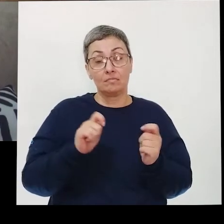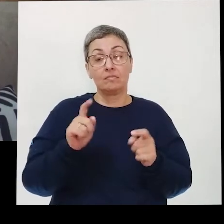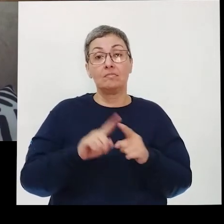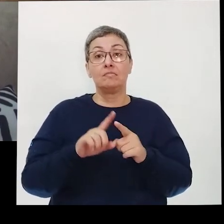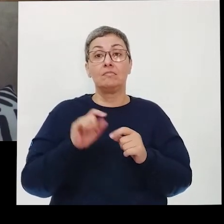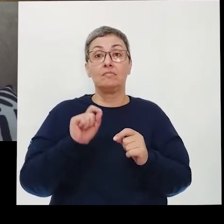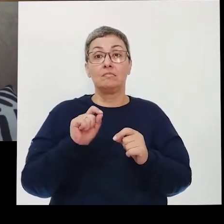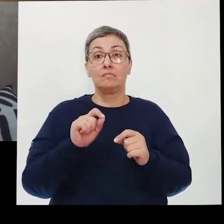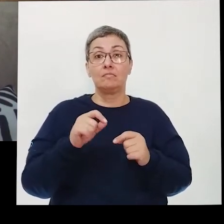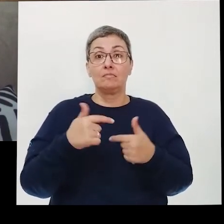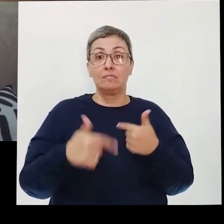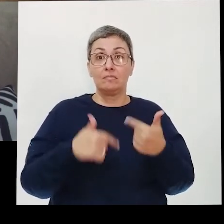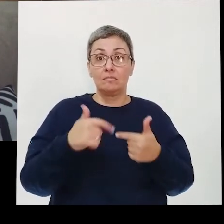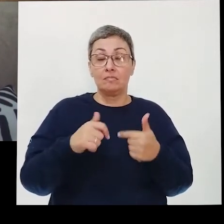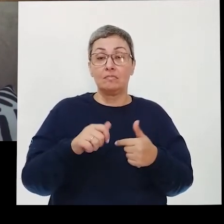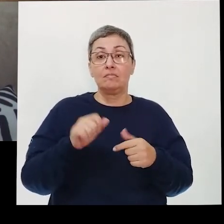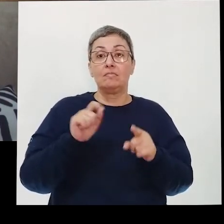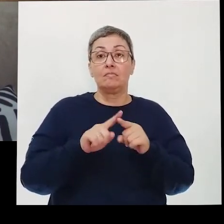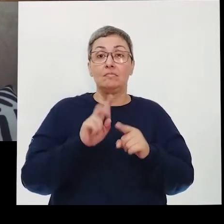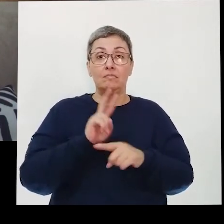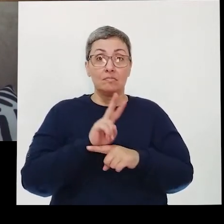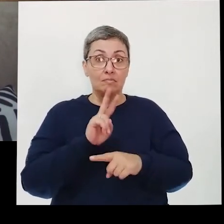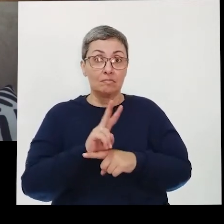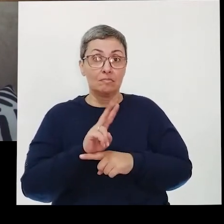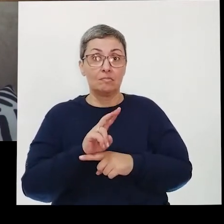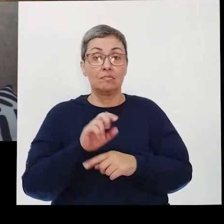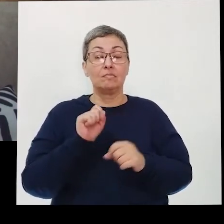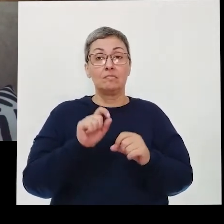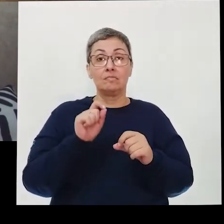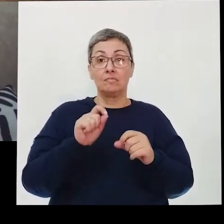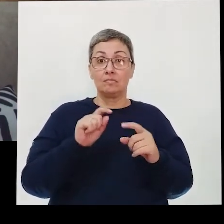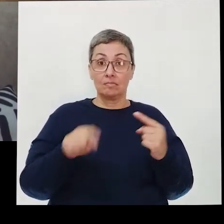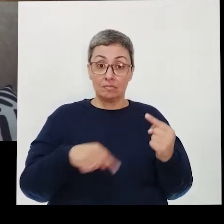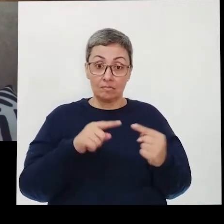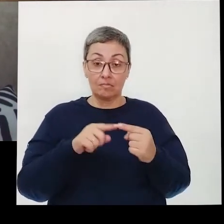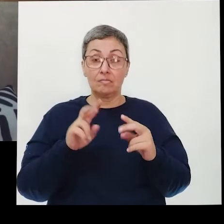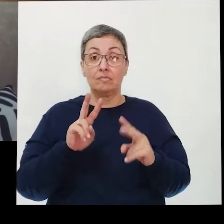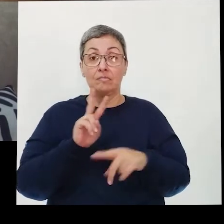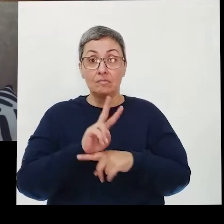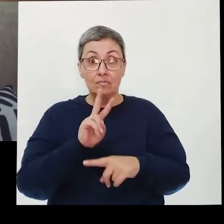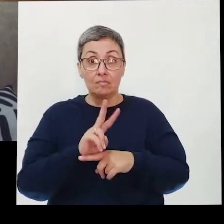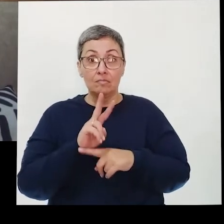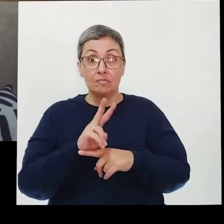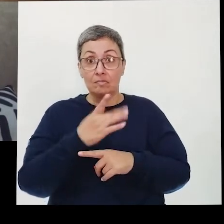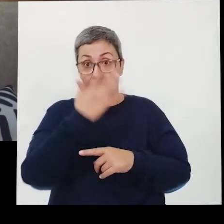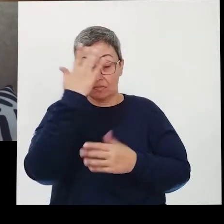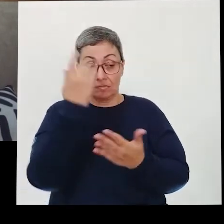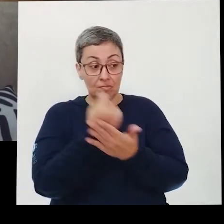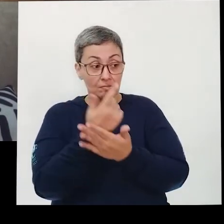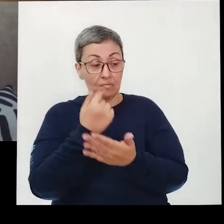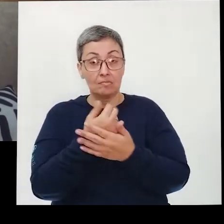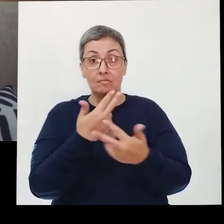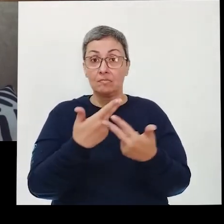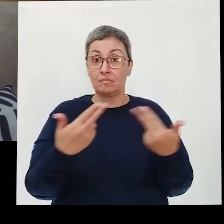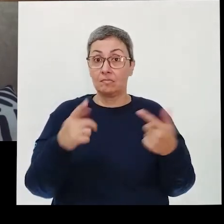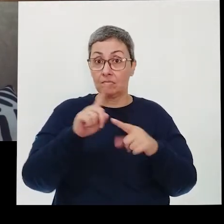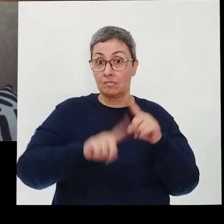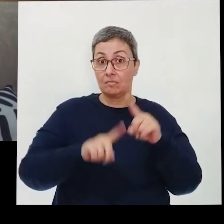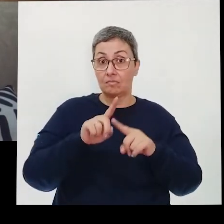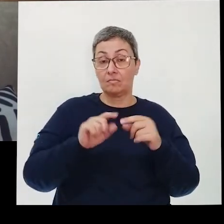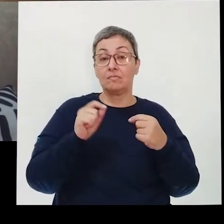que é o Serviço de Vigilância Sanitária, que tem como missão proteger os consumidores de produtos e